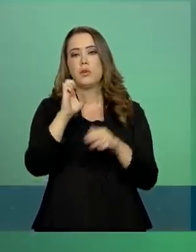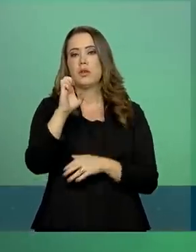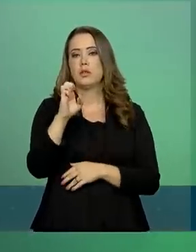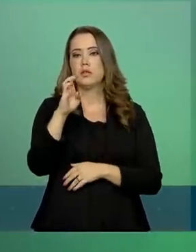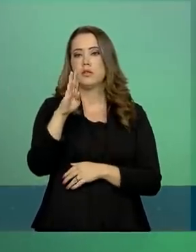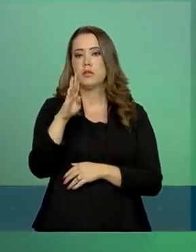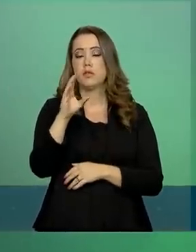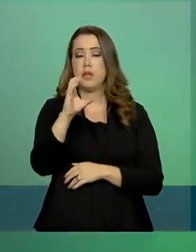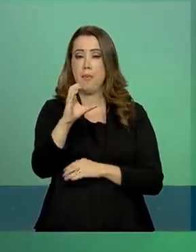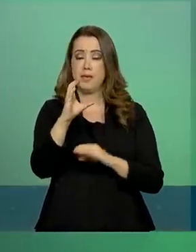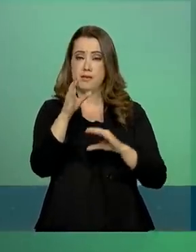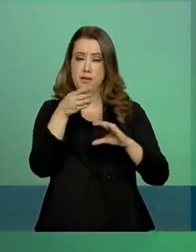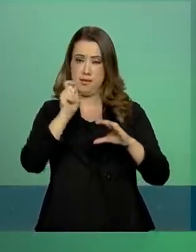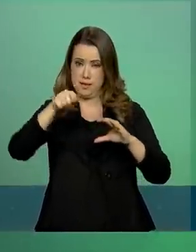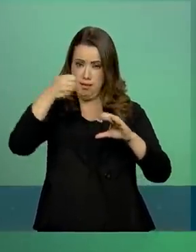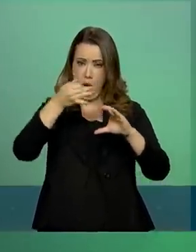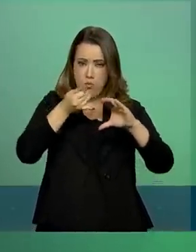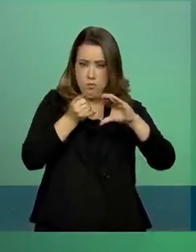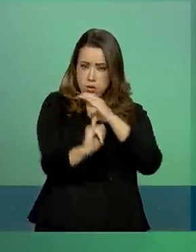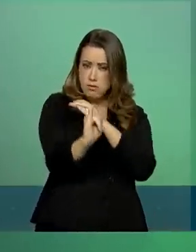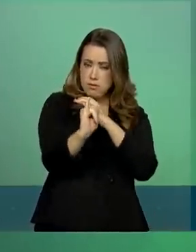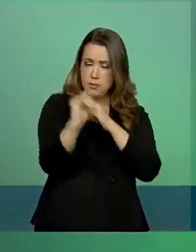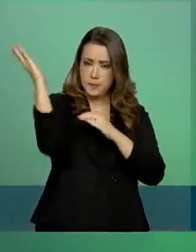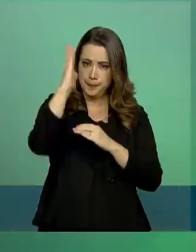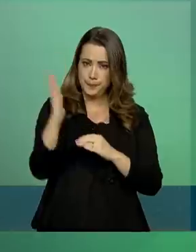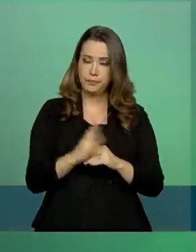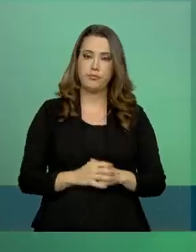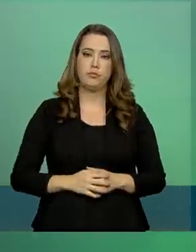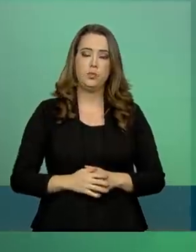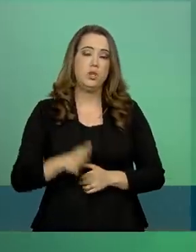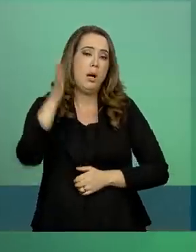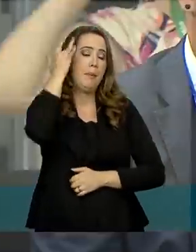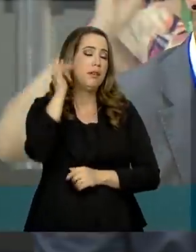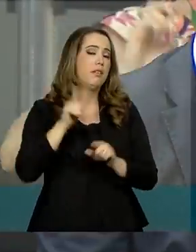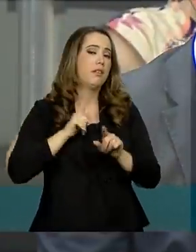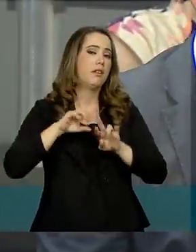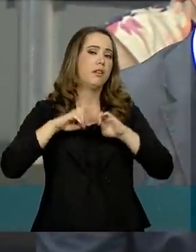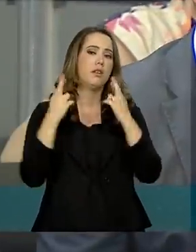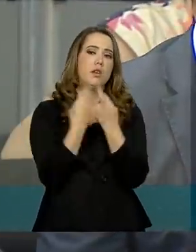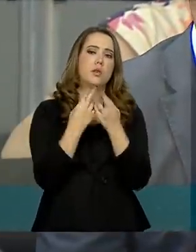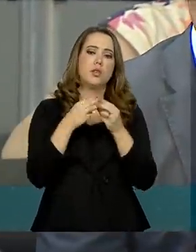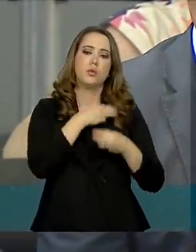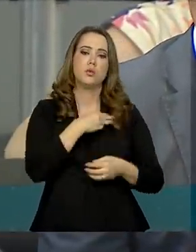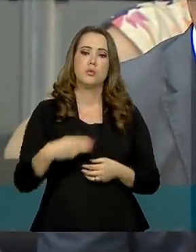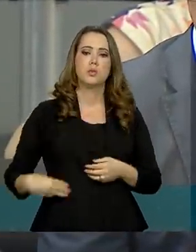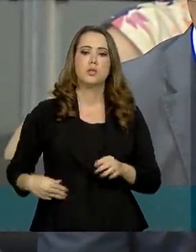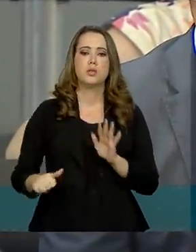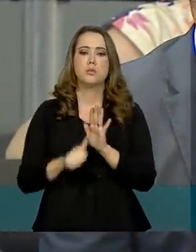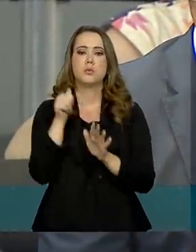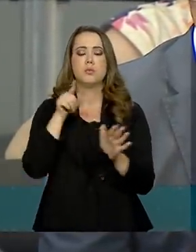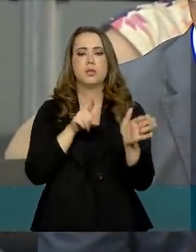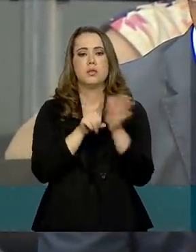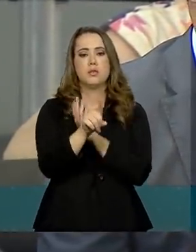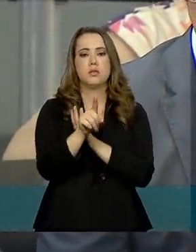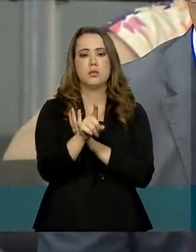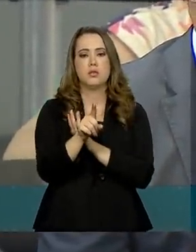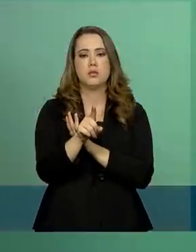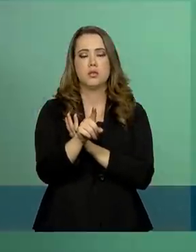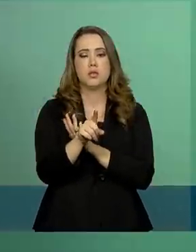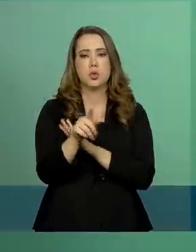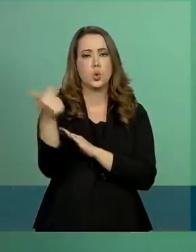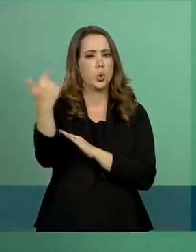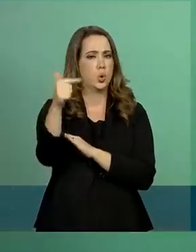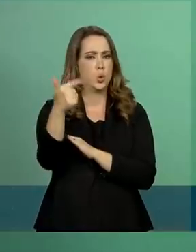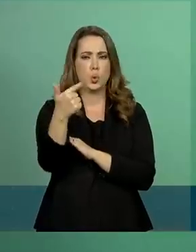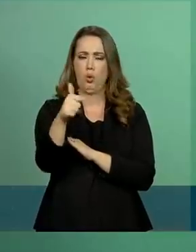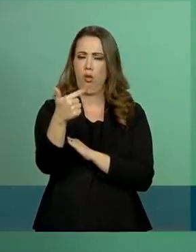Tudo bem, Cariane. Tudo bem, senhor. Porta-voz, amanhã vai ter a reunião dos ministros, a primeira pergunta. E a segunda... Não, não está previsto